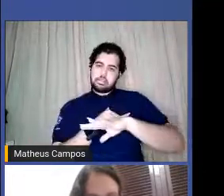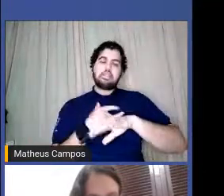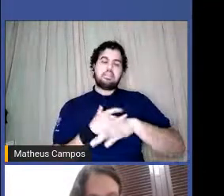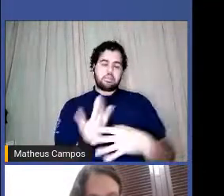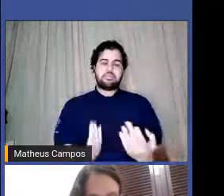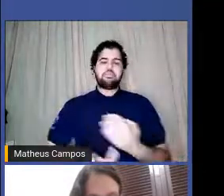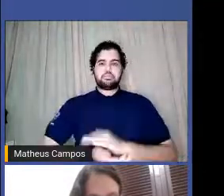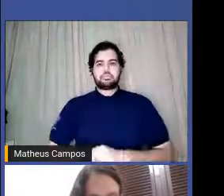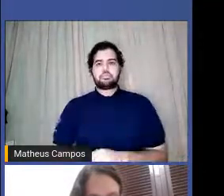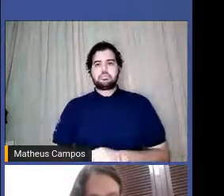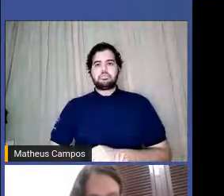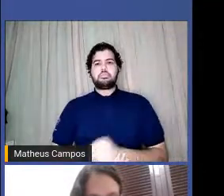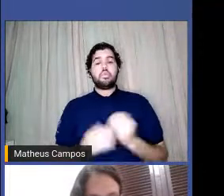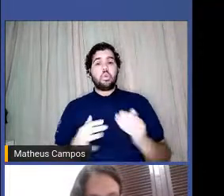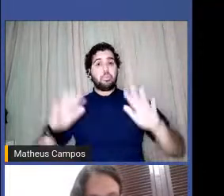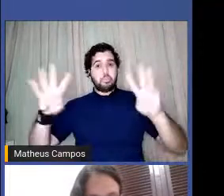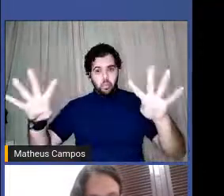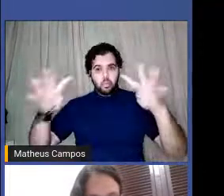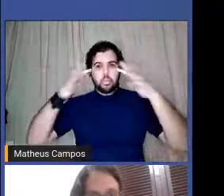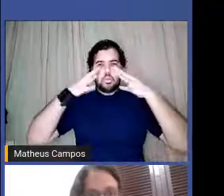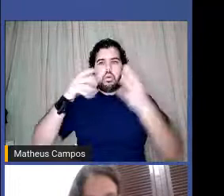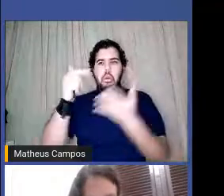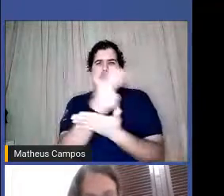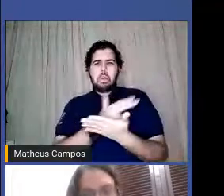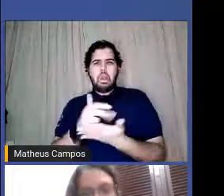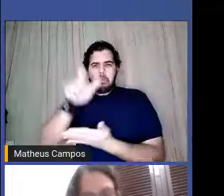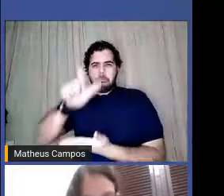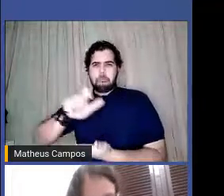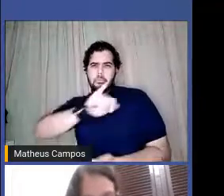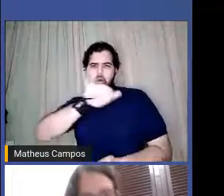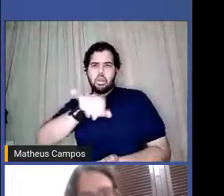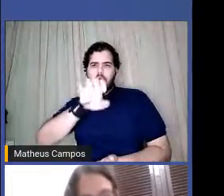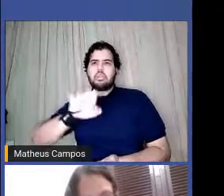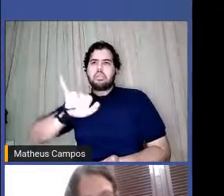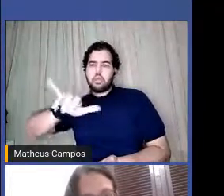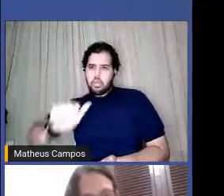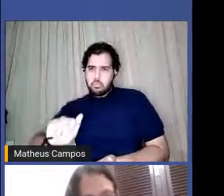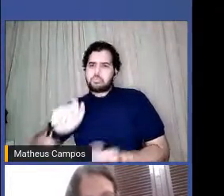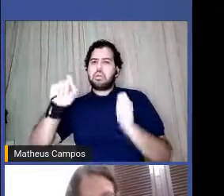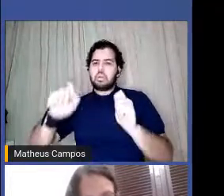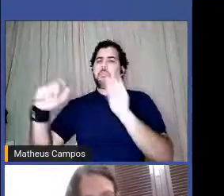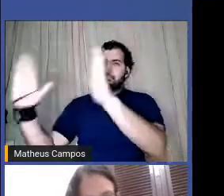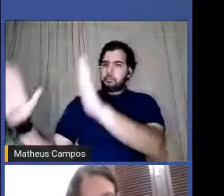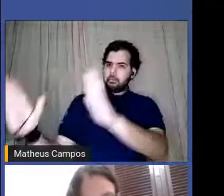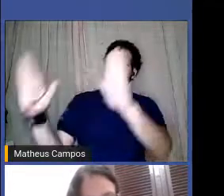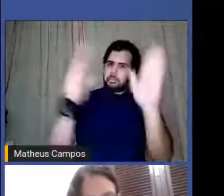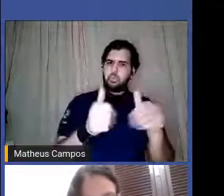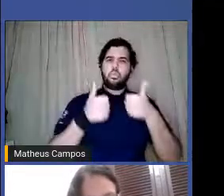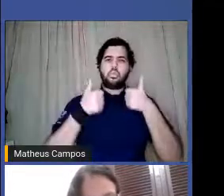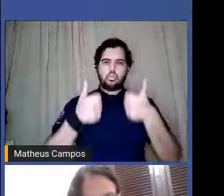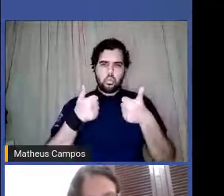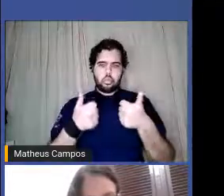Só chamando a atenção dessa ilustração belíssima da Jéssica, aí pode passar, Vinícius, o slide.